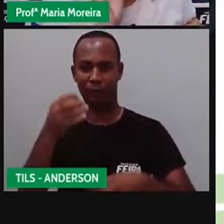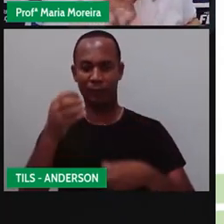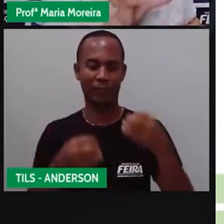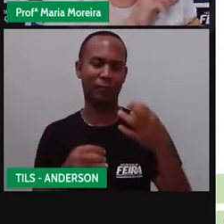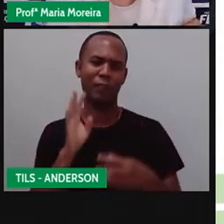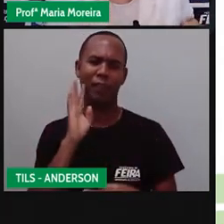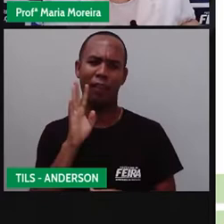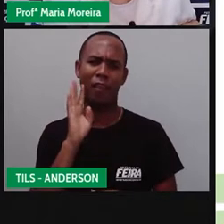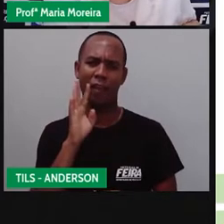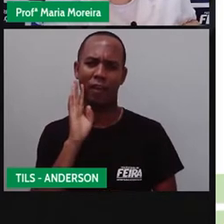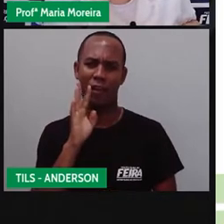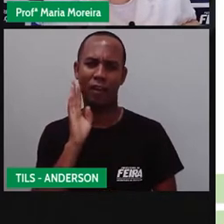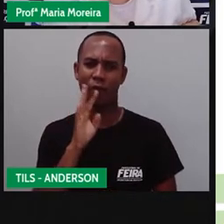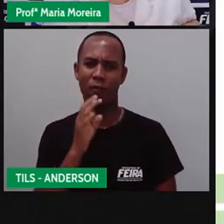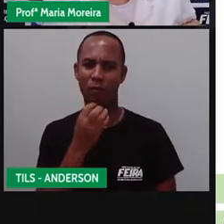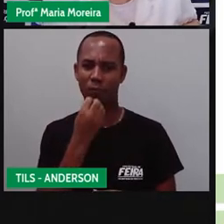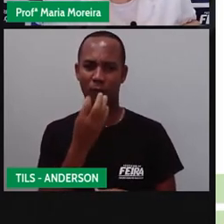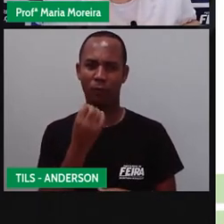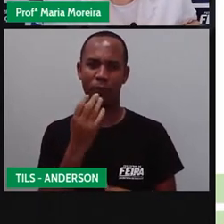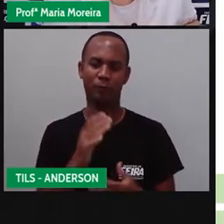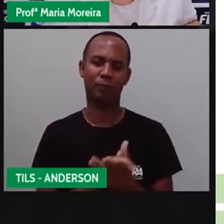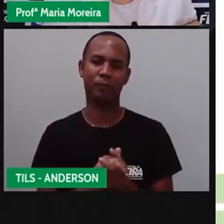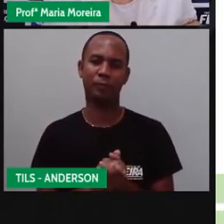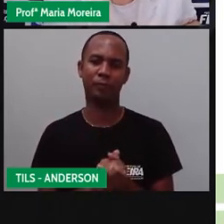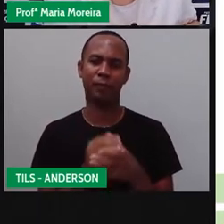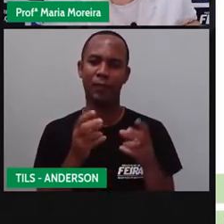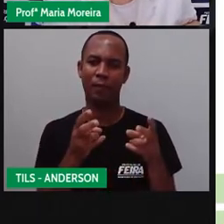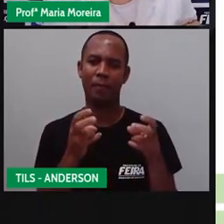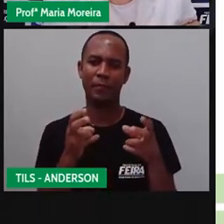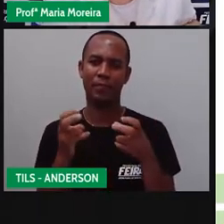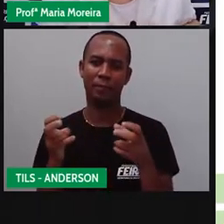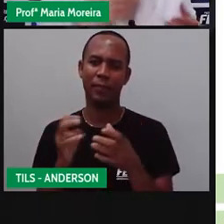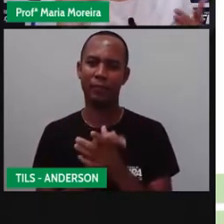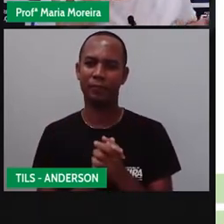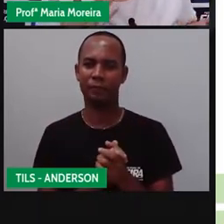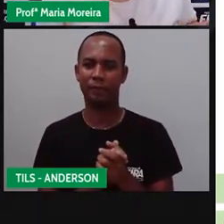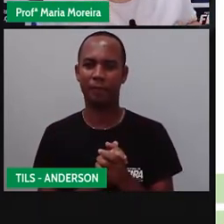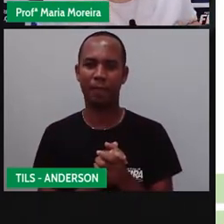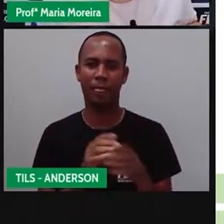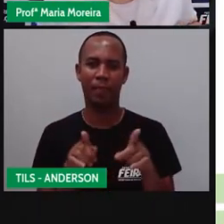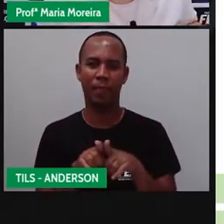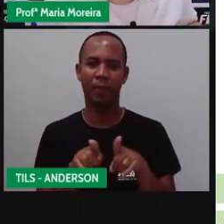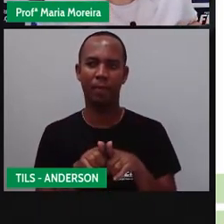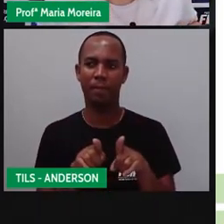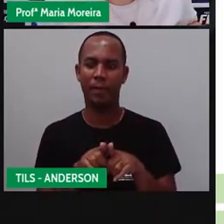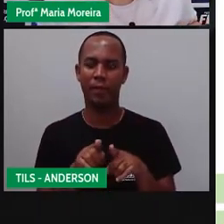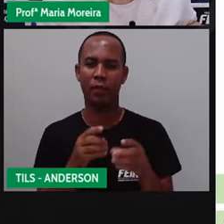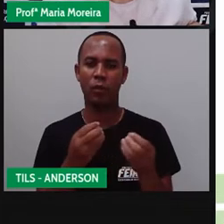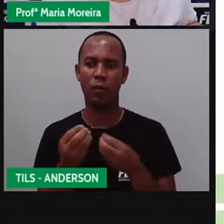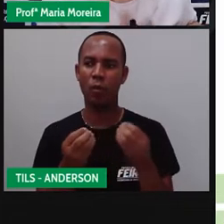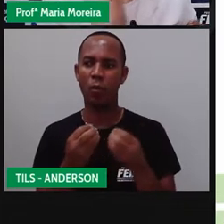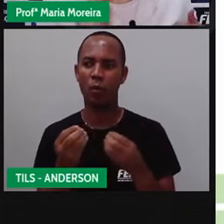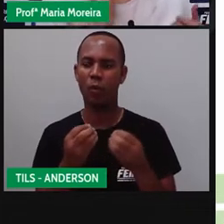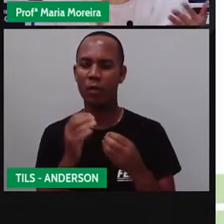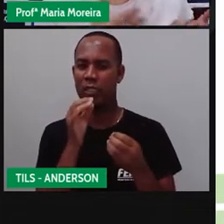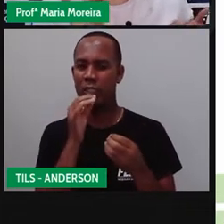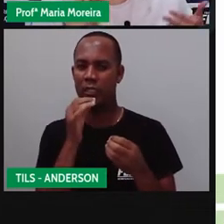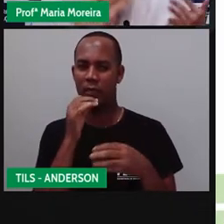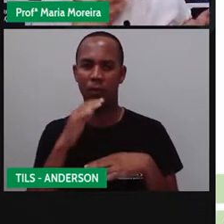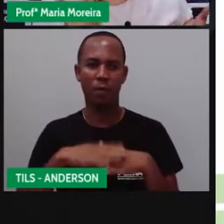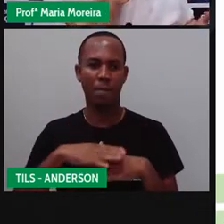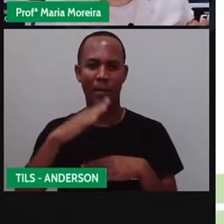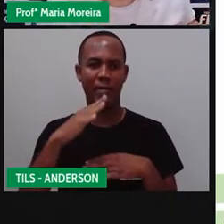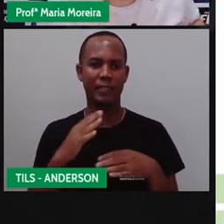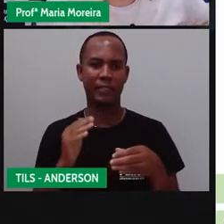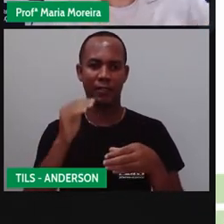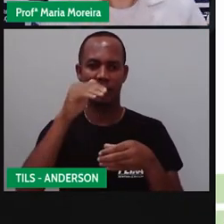mas muito a sua cara. Você vai perceber daqui a pouco, falar, né, sobre meios de locomoção, mas dentro